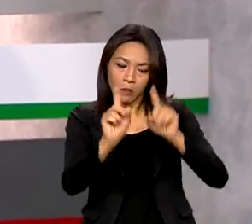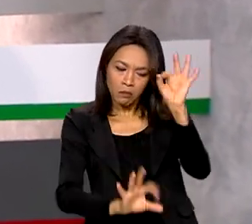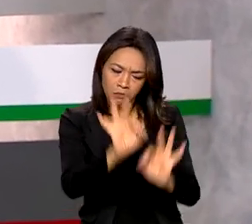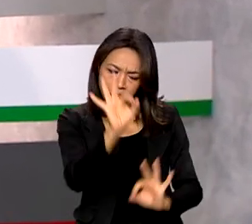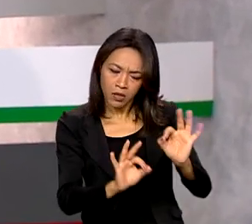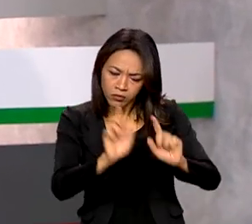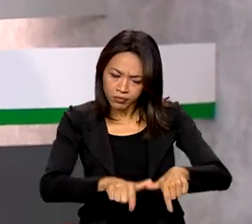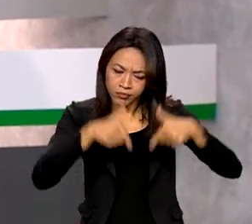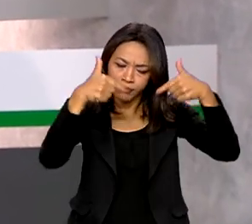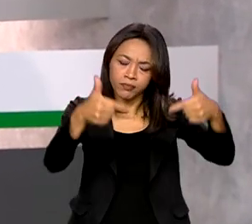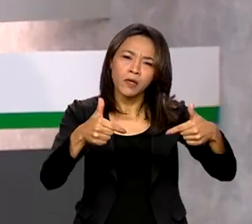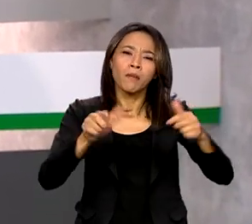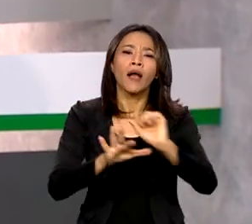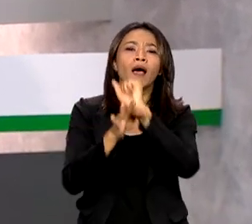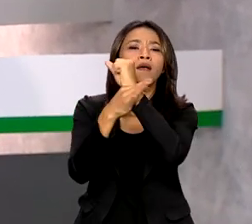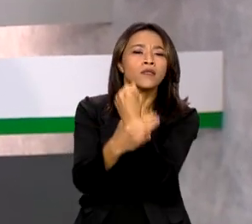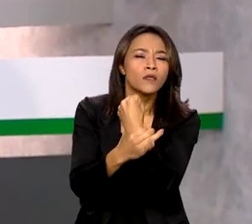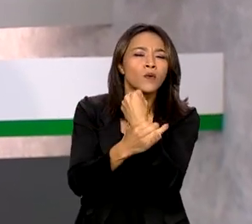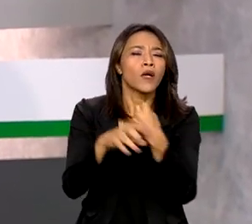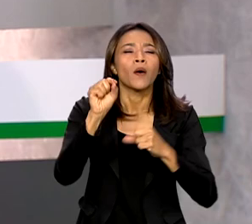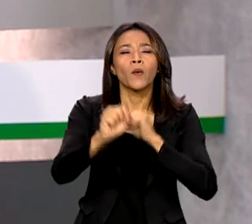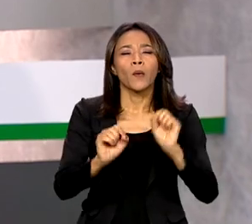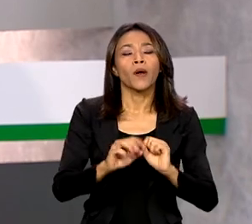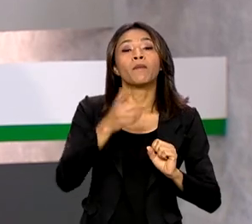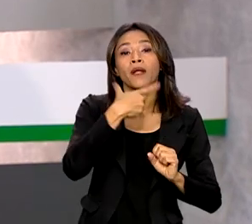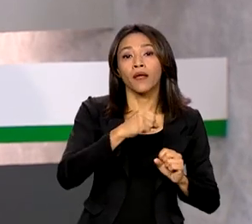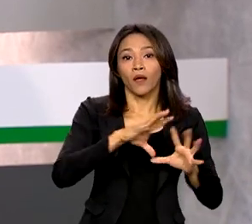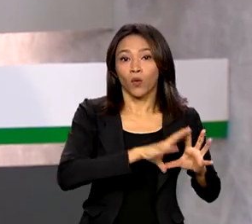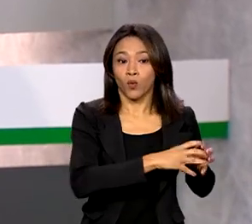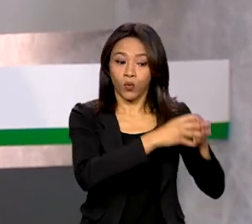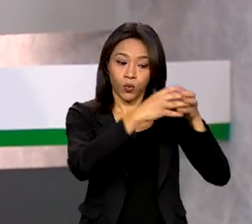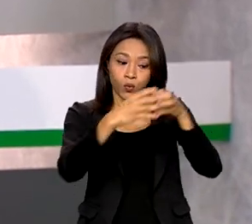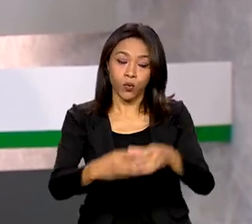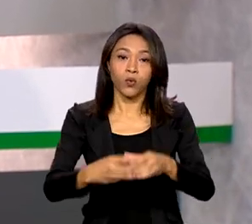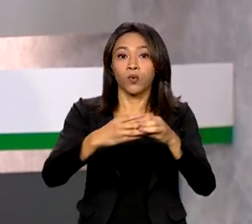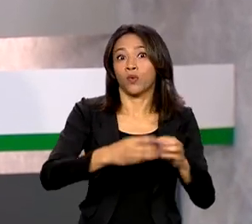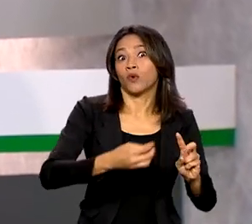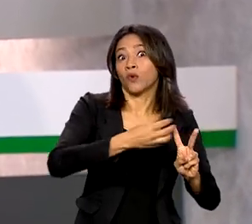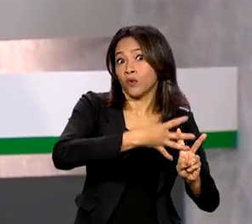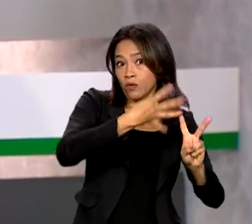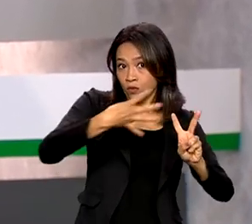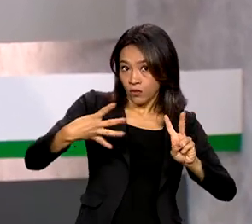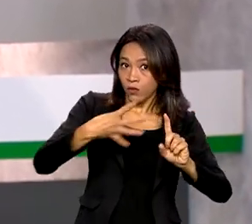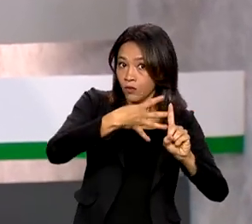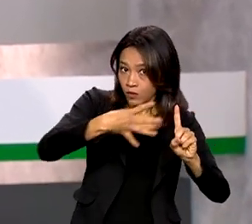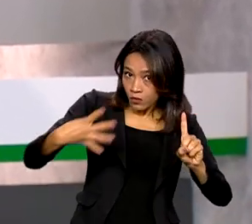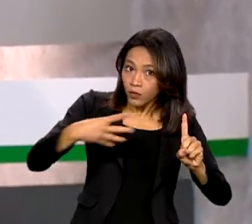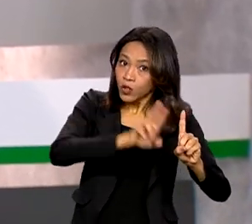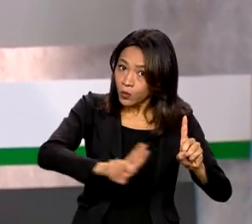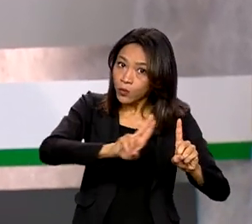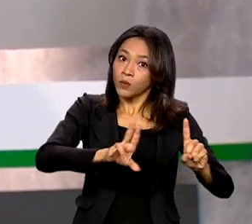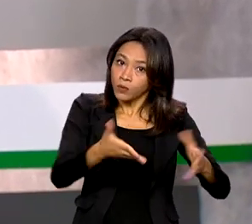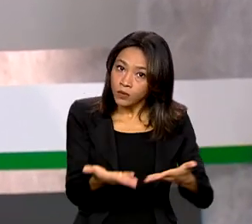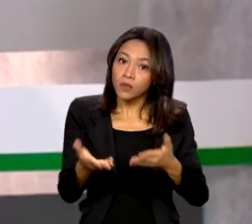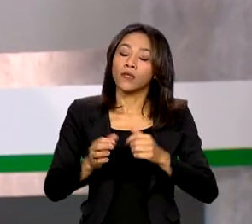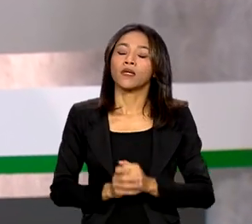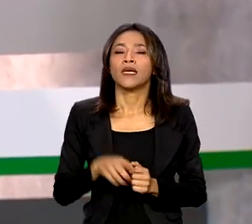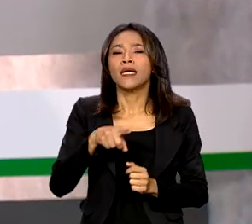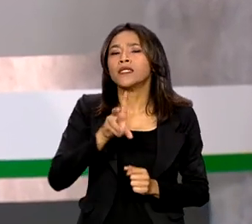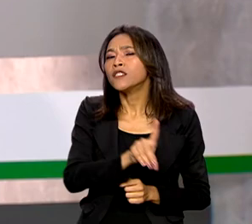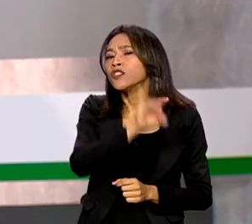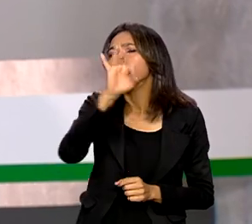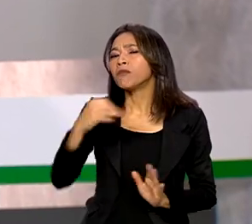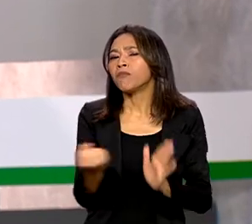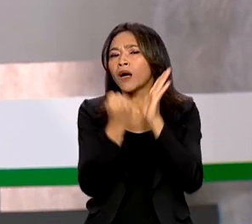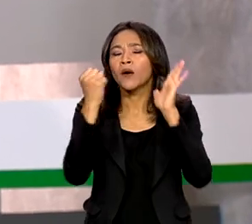garantir uma maior proteção nos deslocamentos da população LGBTQIA+. A iniciativa marcou o Dia